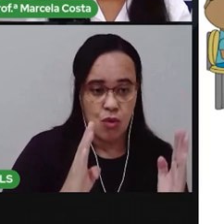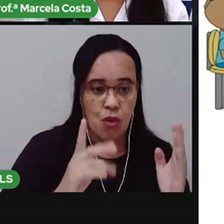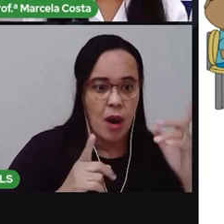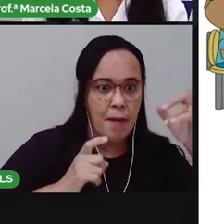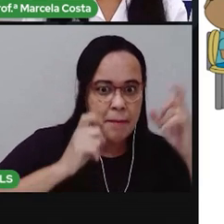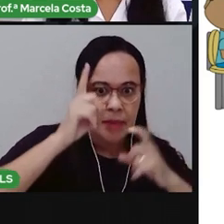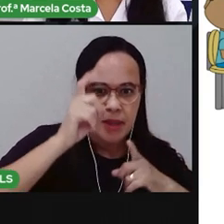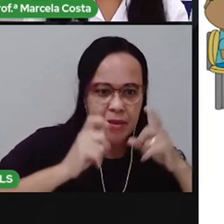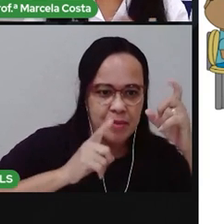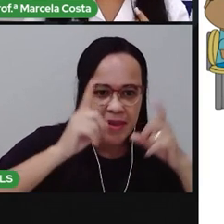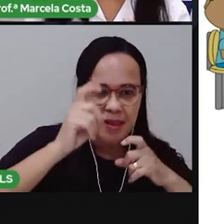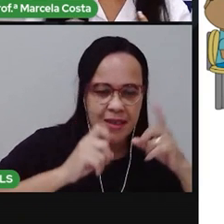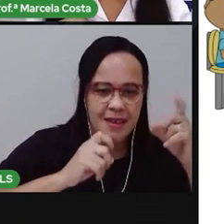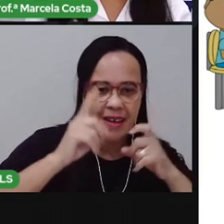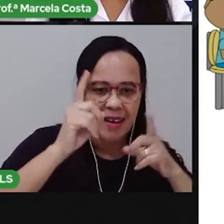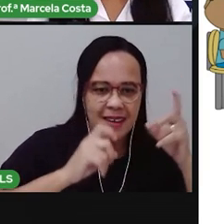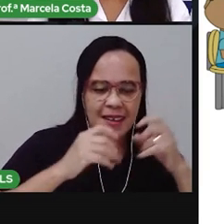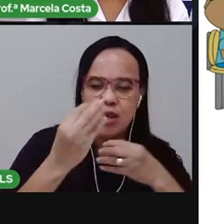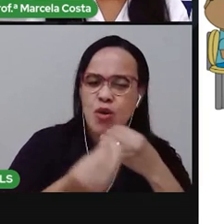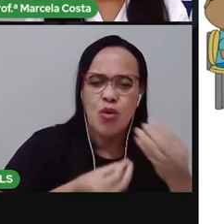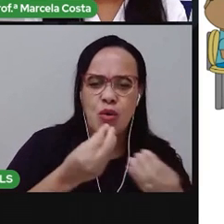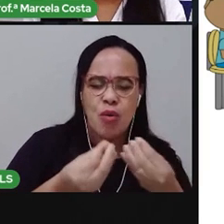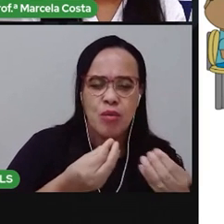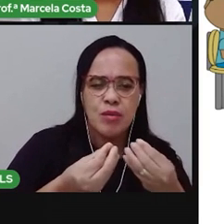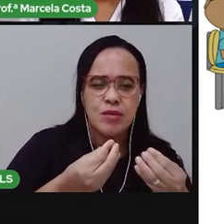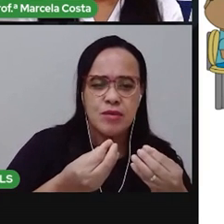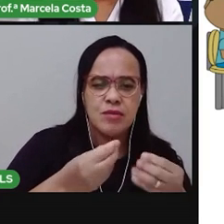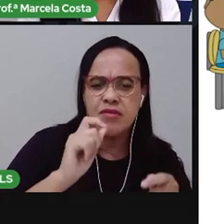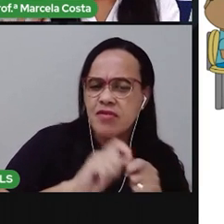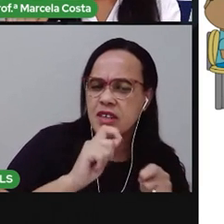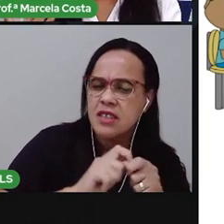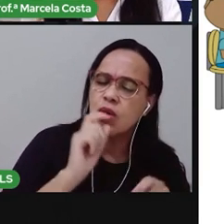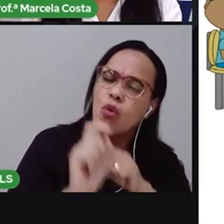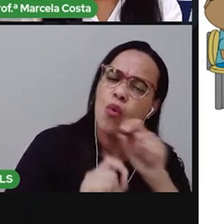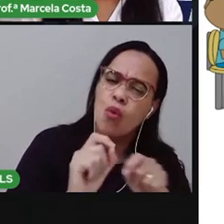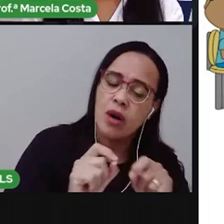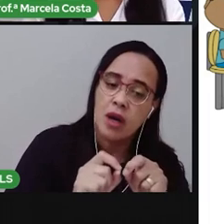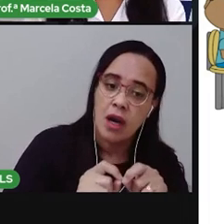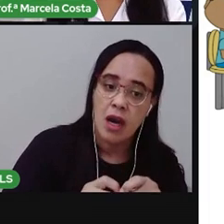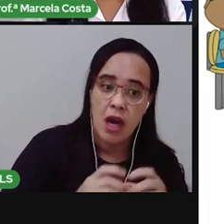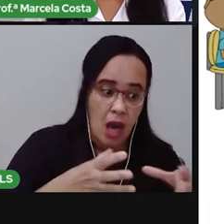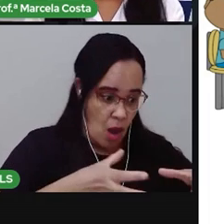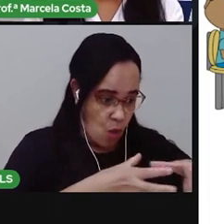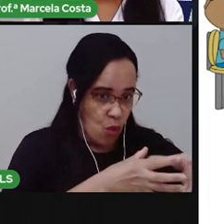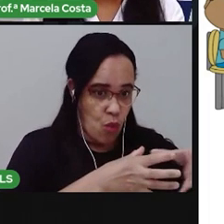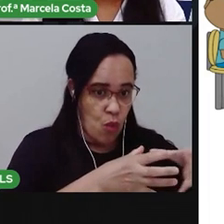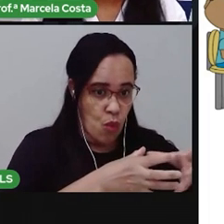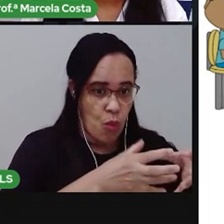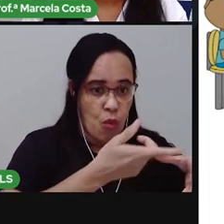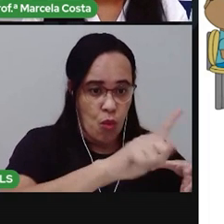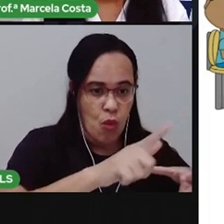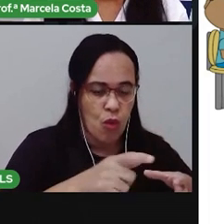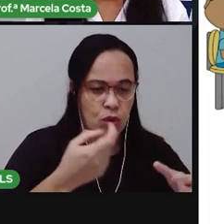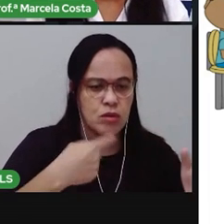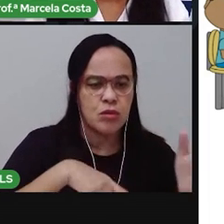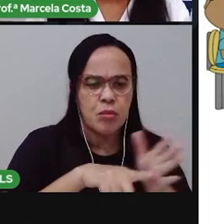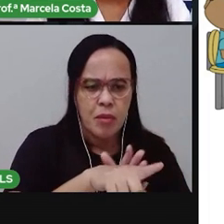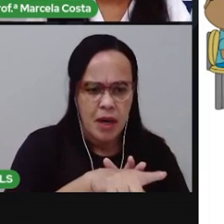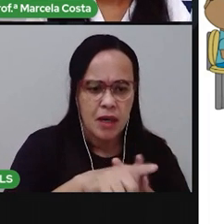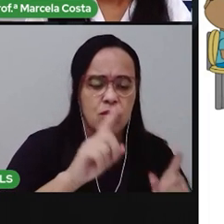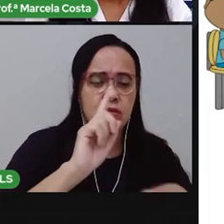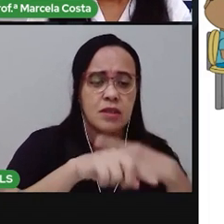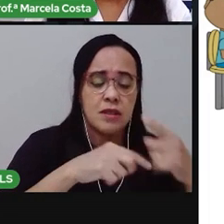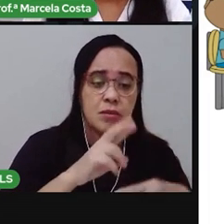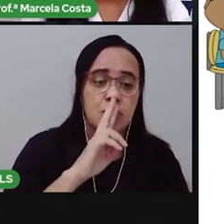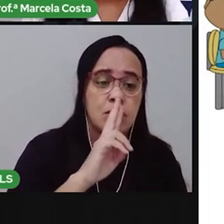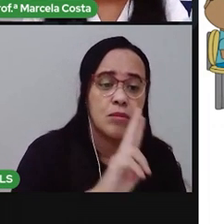uma mímica, dizendo o que é que foi fazer. E aí o outro grupo de crianças vai ter que adivinhar o que é